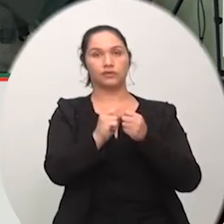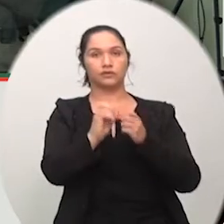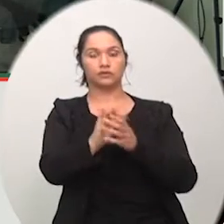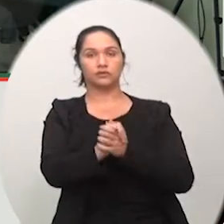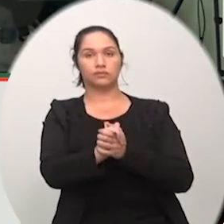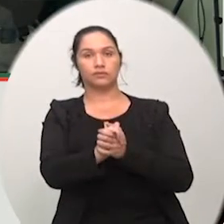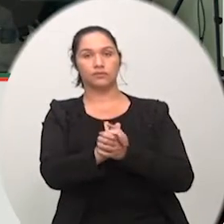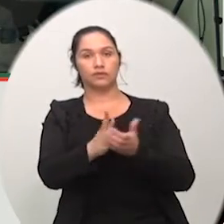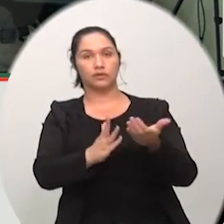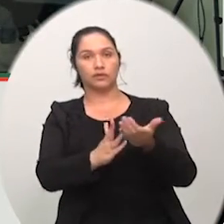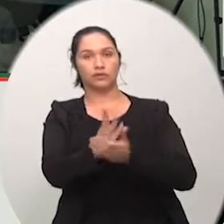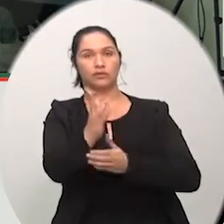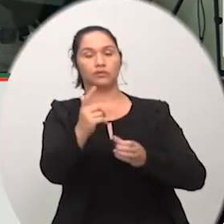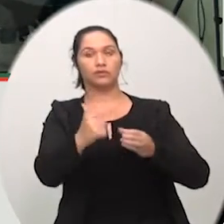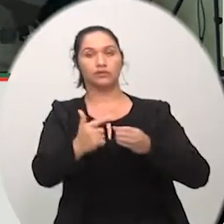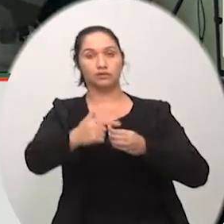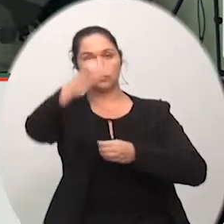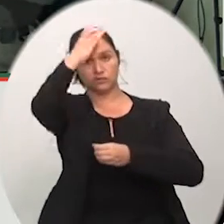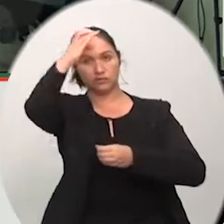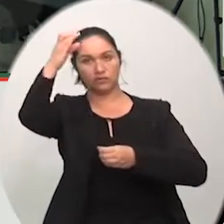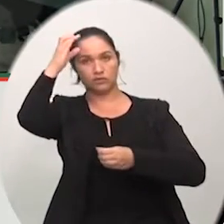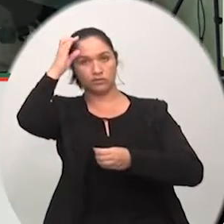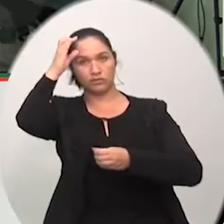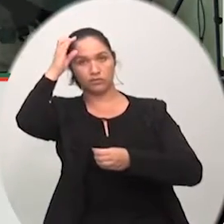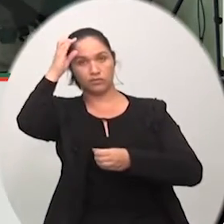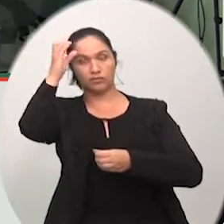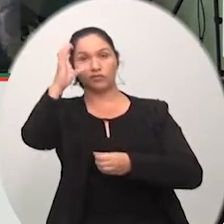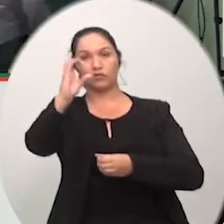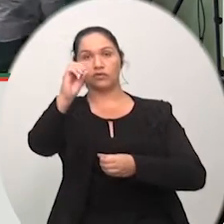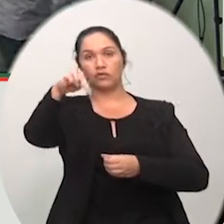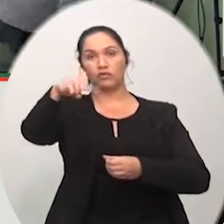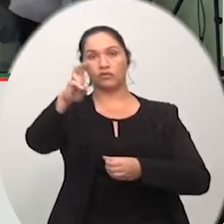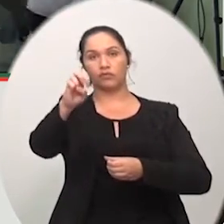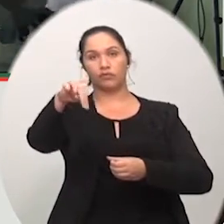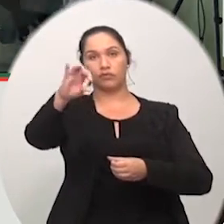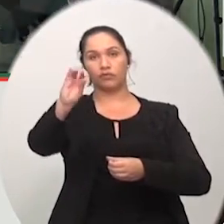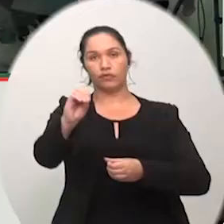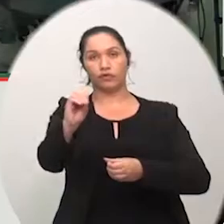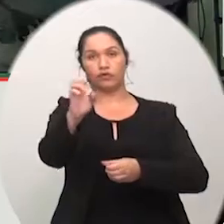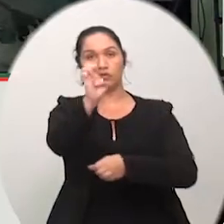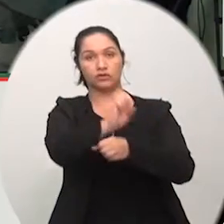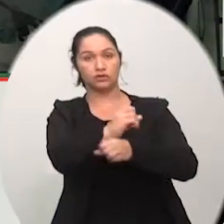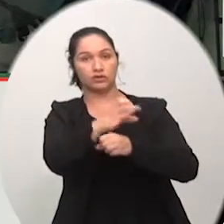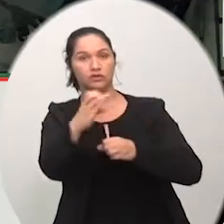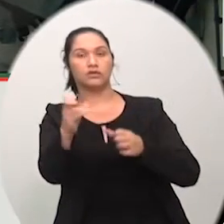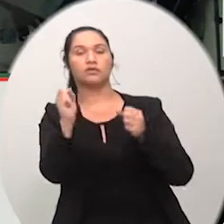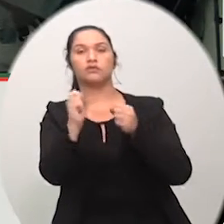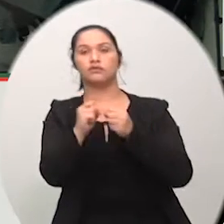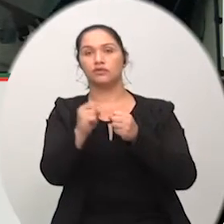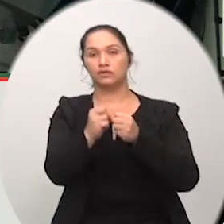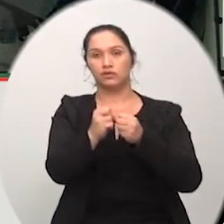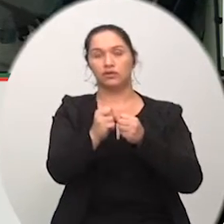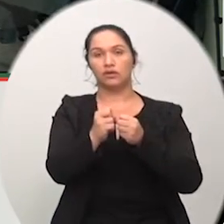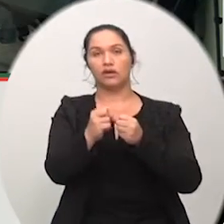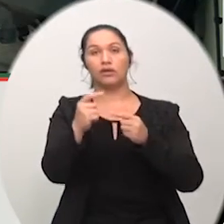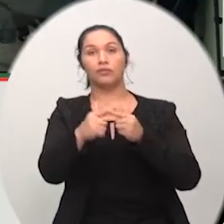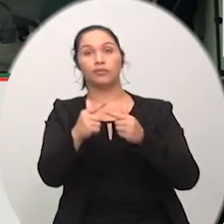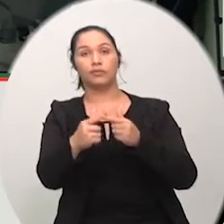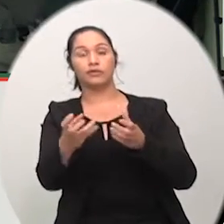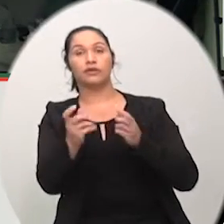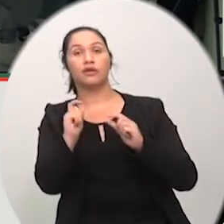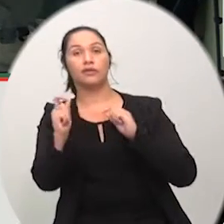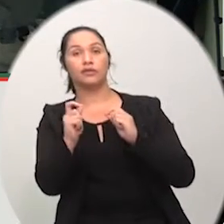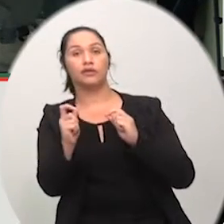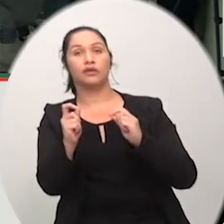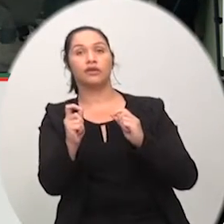que autoriza o município de Criciúma a firmar convênio com o estado de Santa Catarina com a finalidade de realizar reforma na